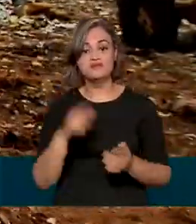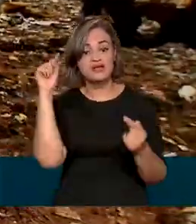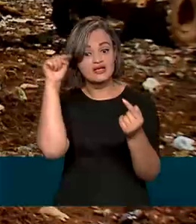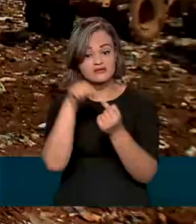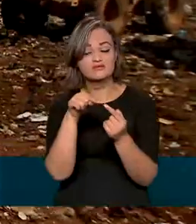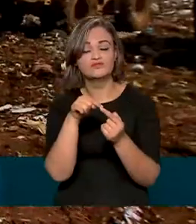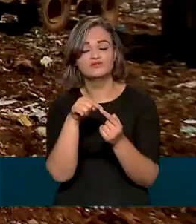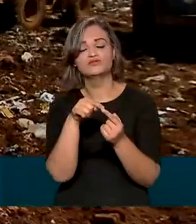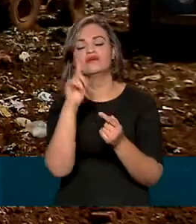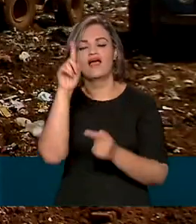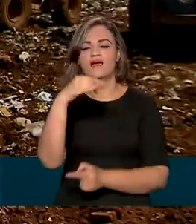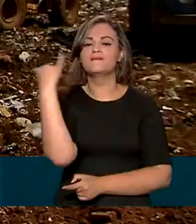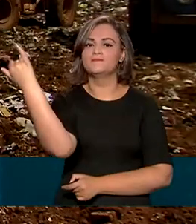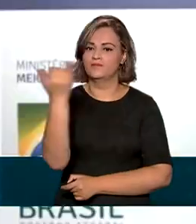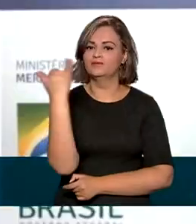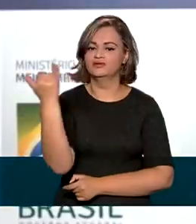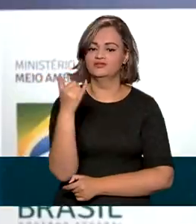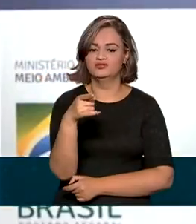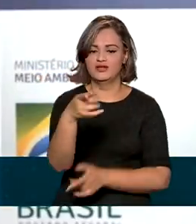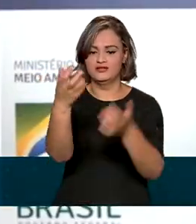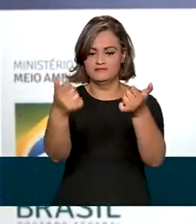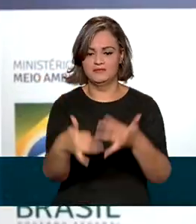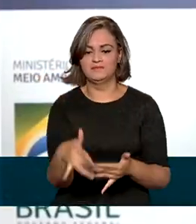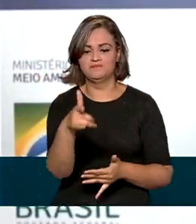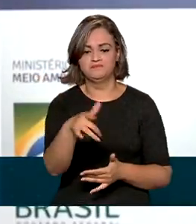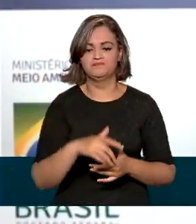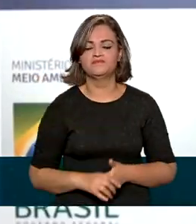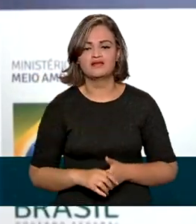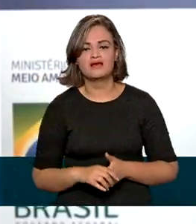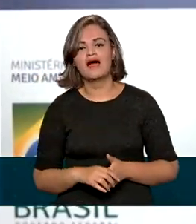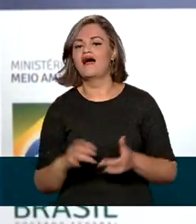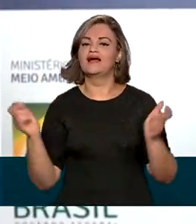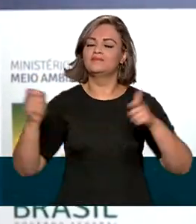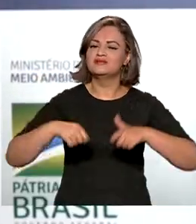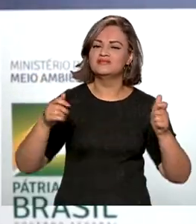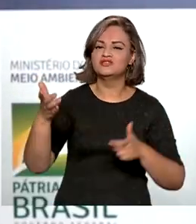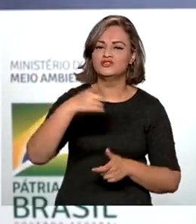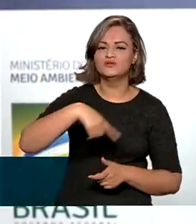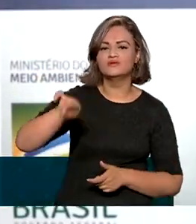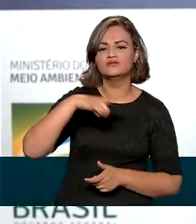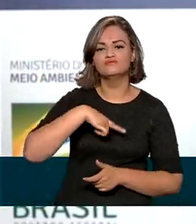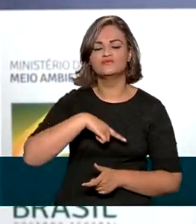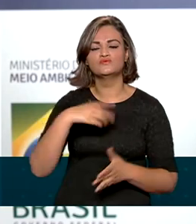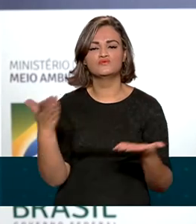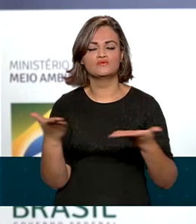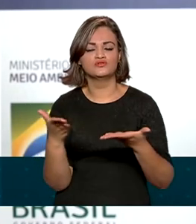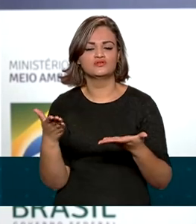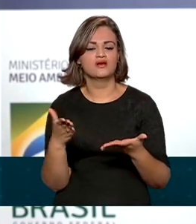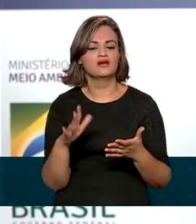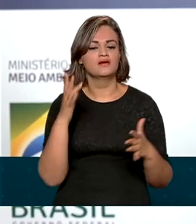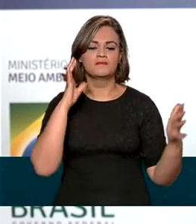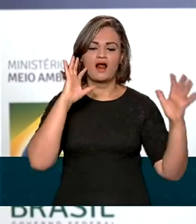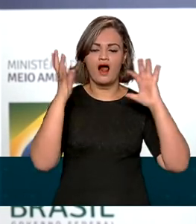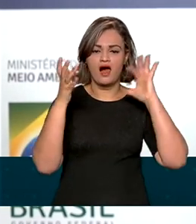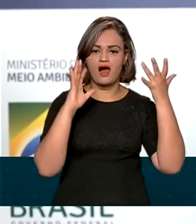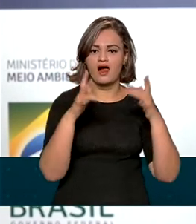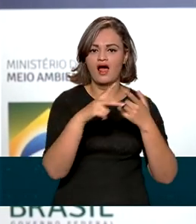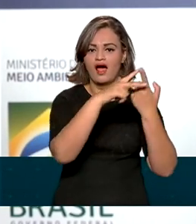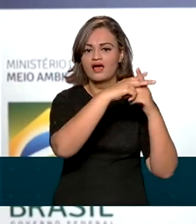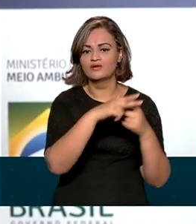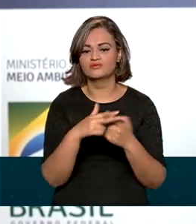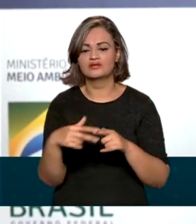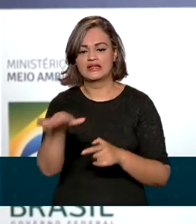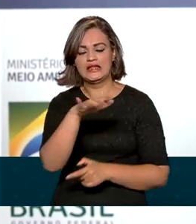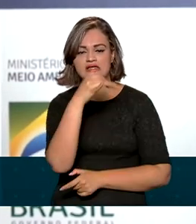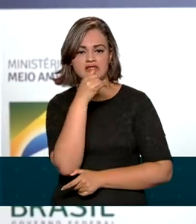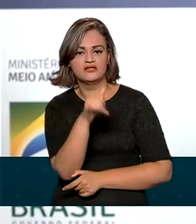segundo representantes do setor. A capacidade que nós temos hoje instalada para a recuperação desta